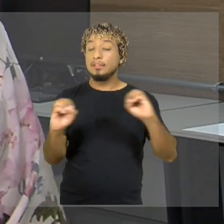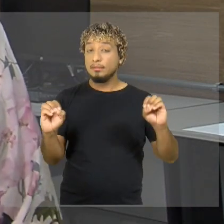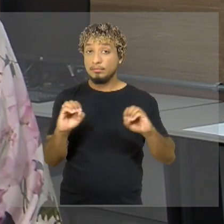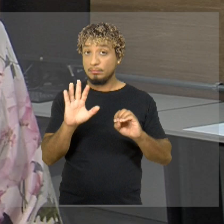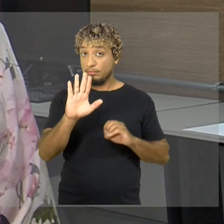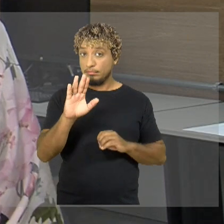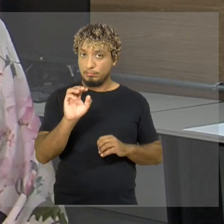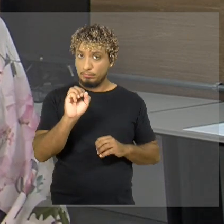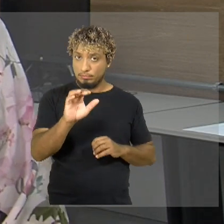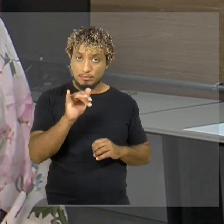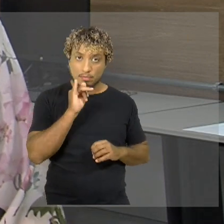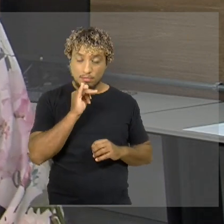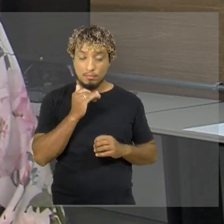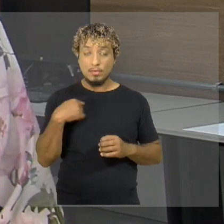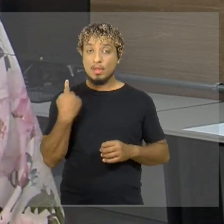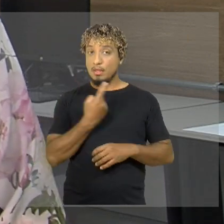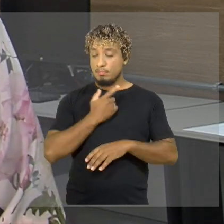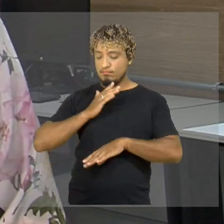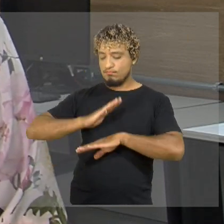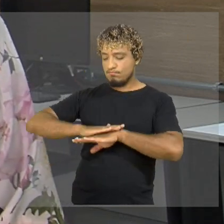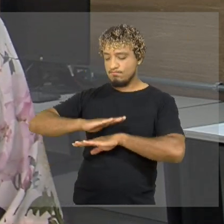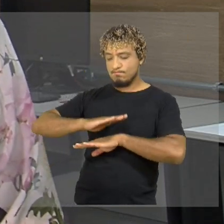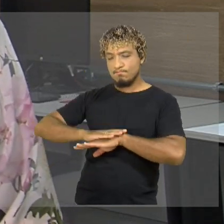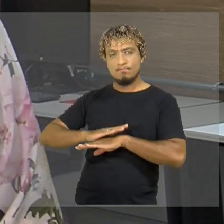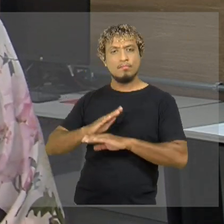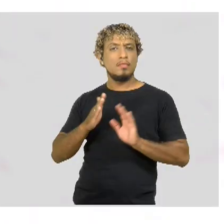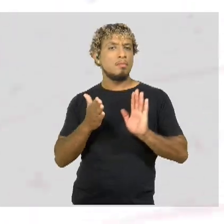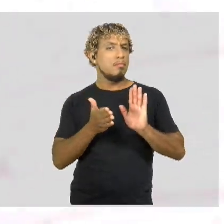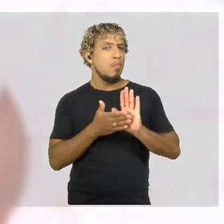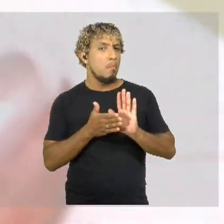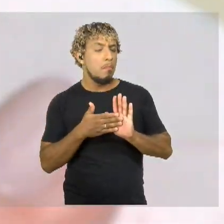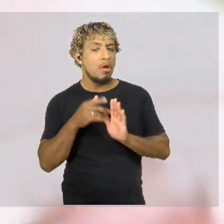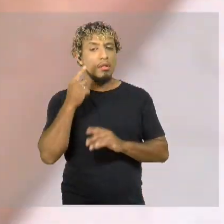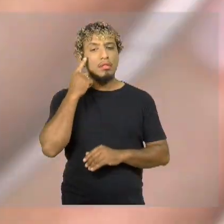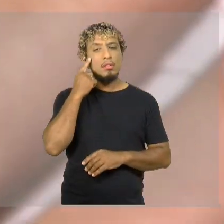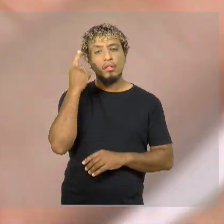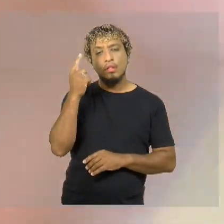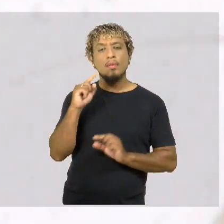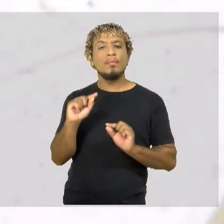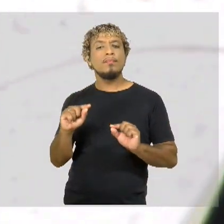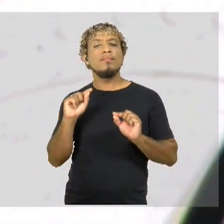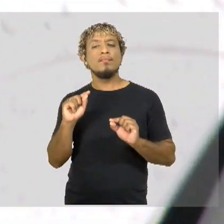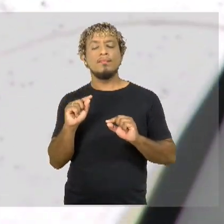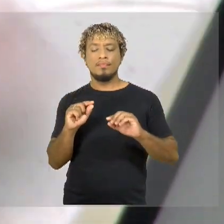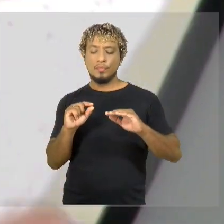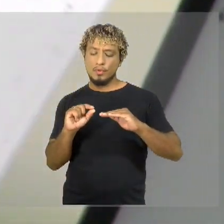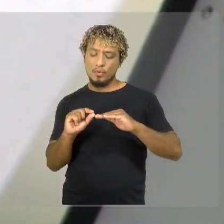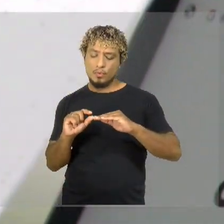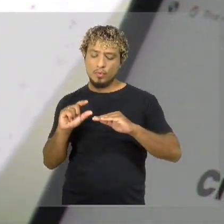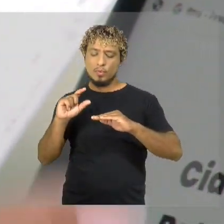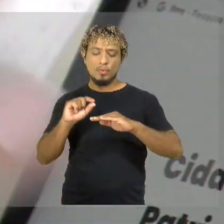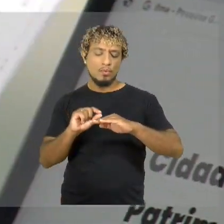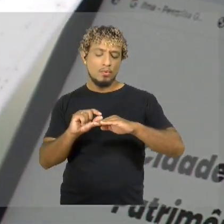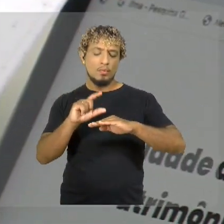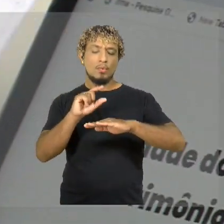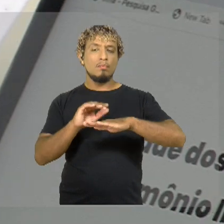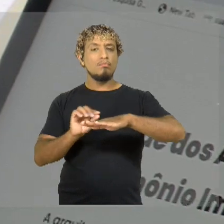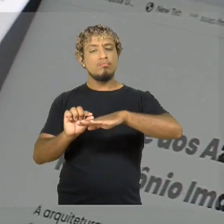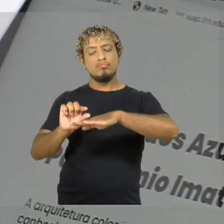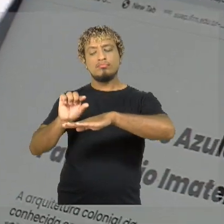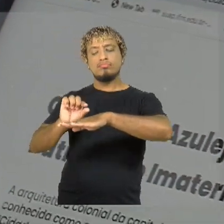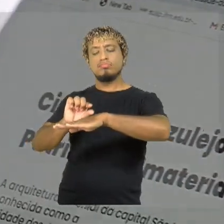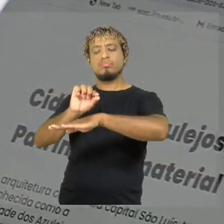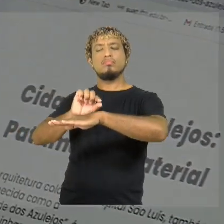partir do momento que nós sugerimos relevar, atribuir um